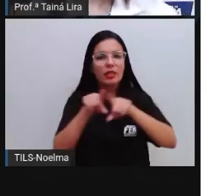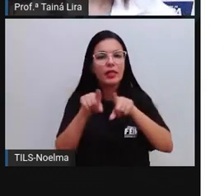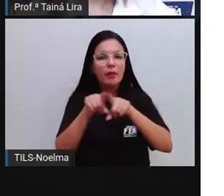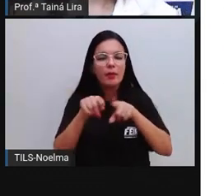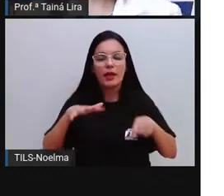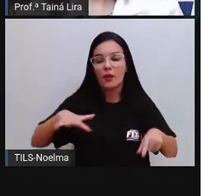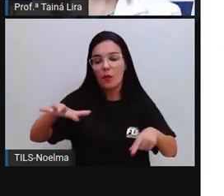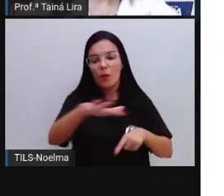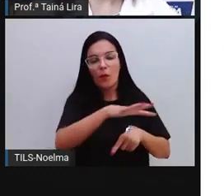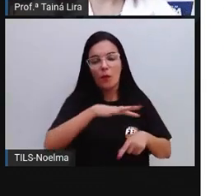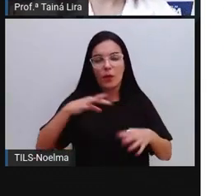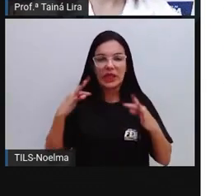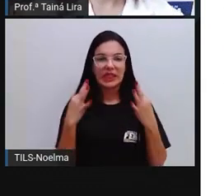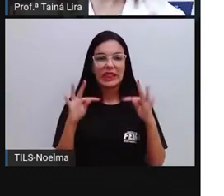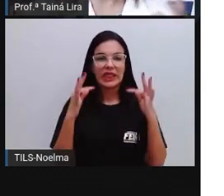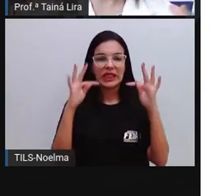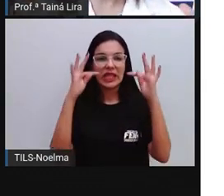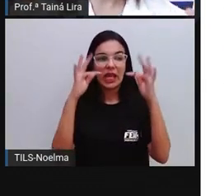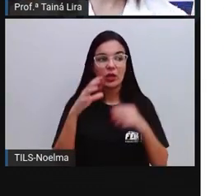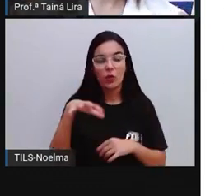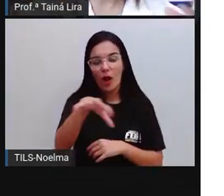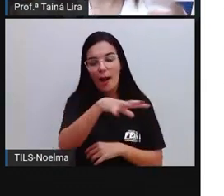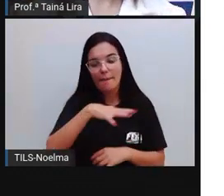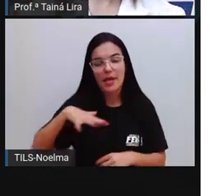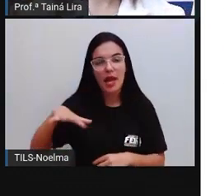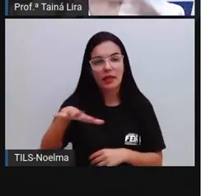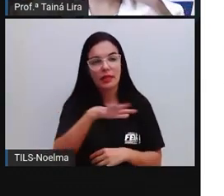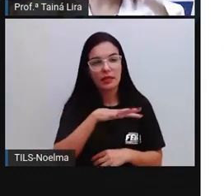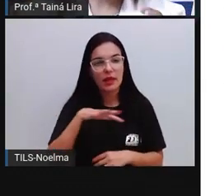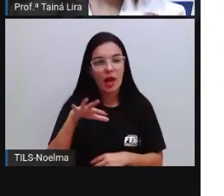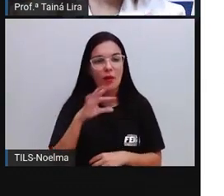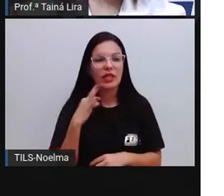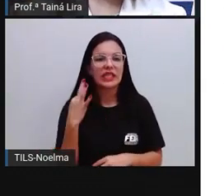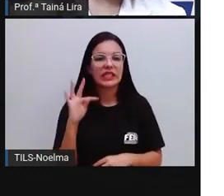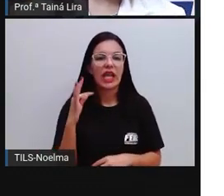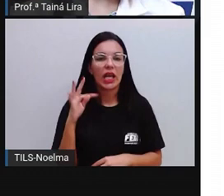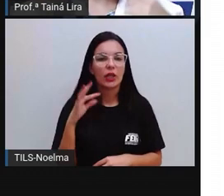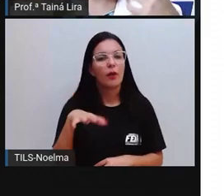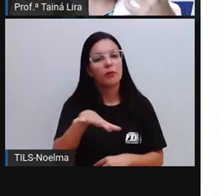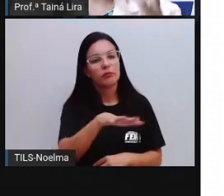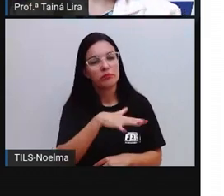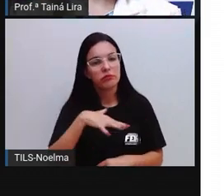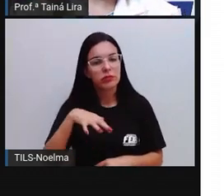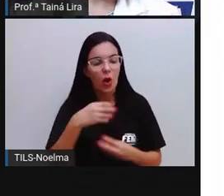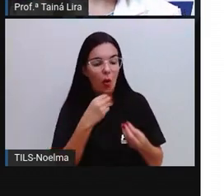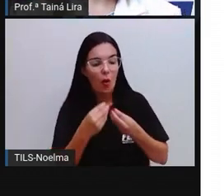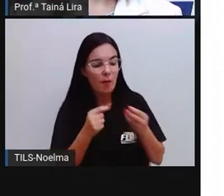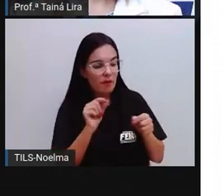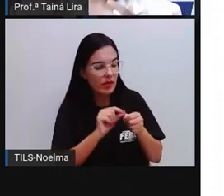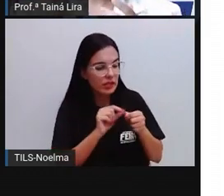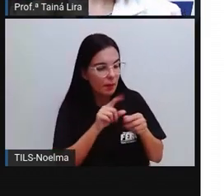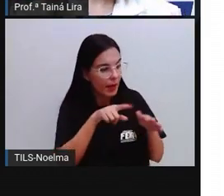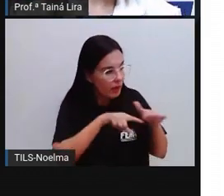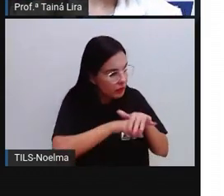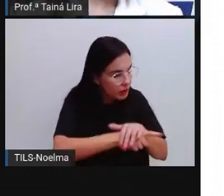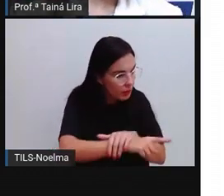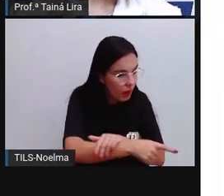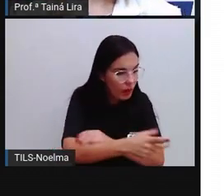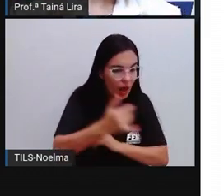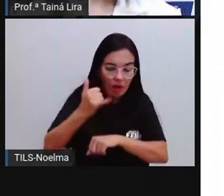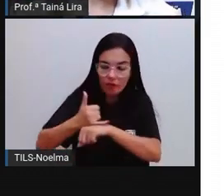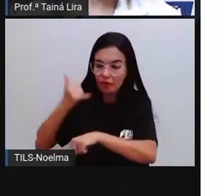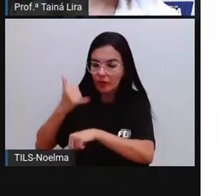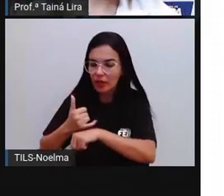ambiental, que é a pessoa que vai se preocupar como é que a gente vai fazer para explorar todo esse minério,